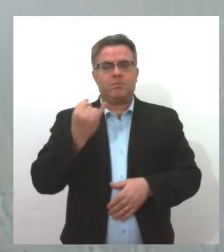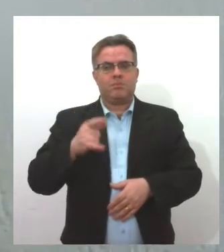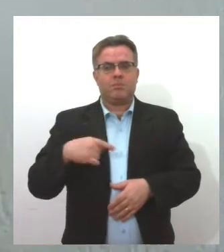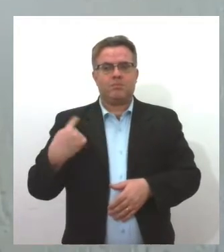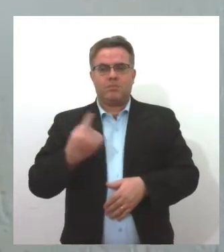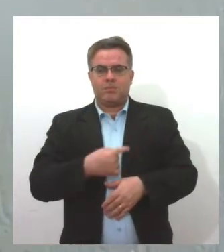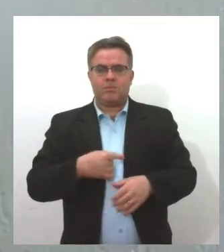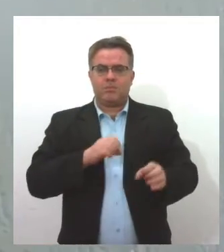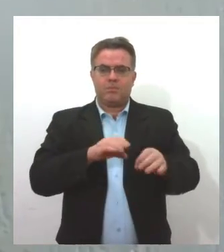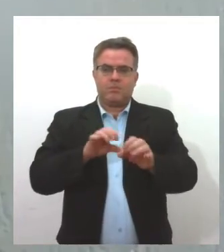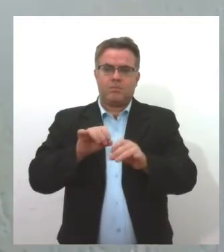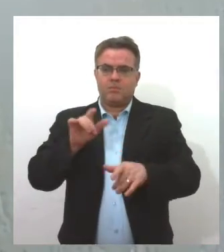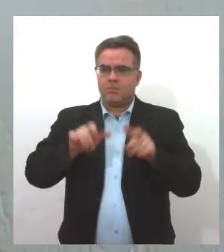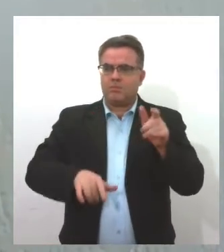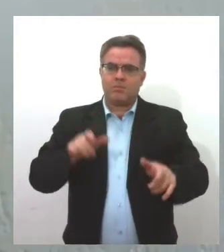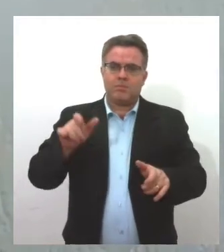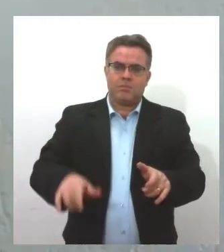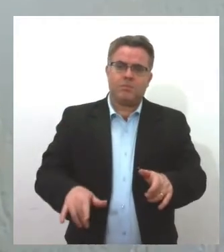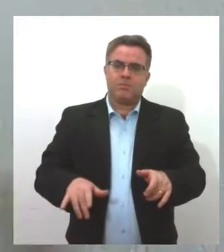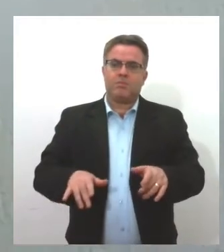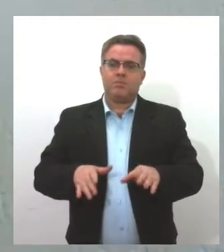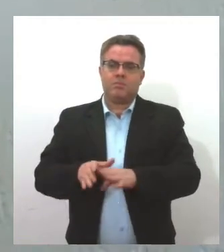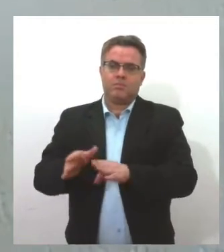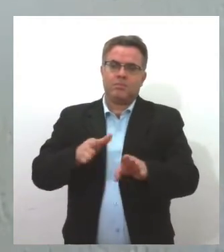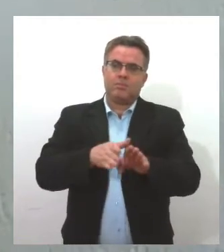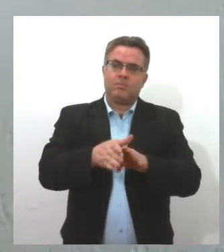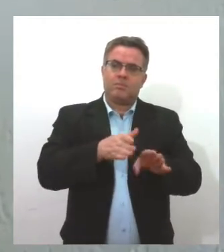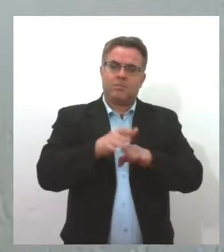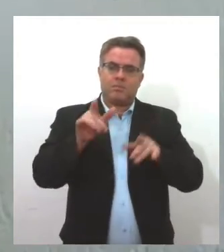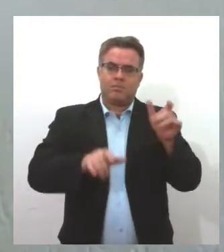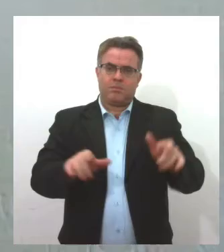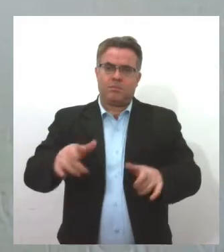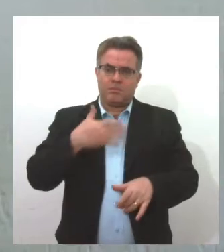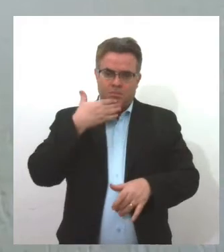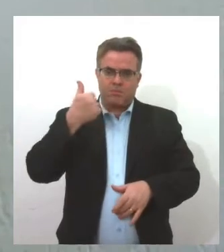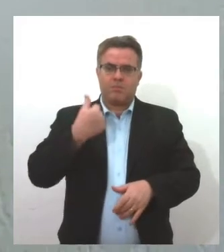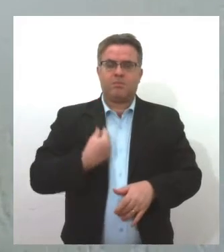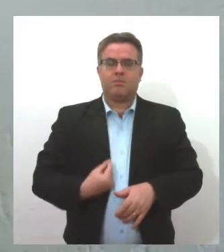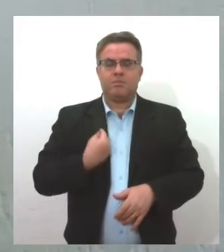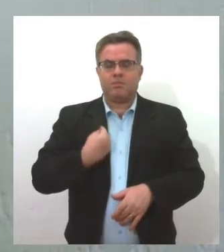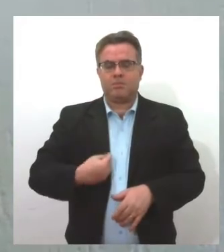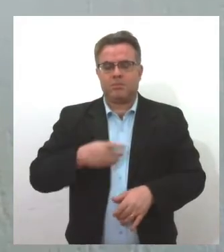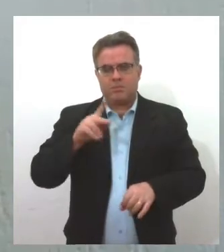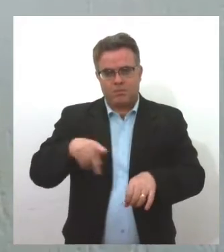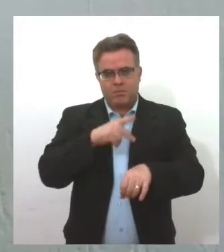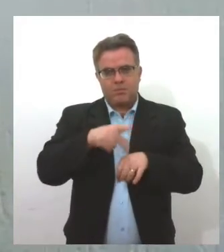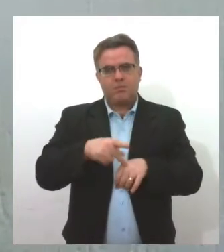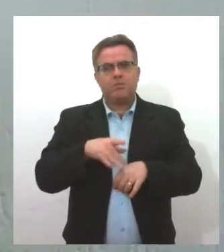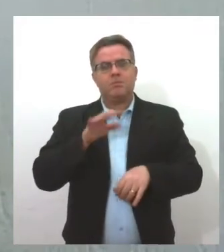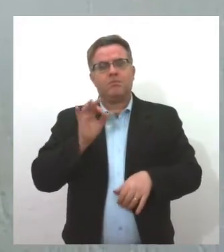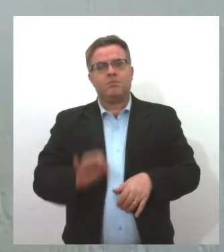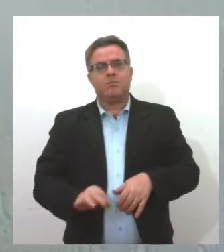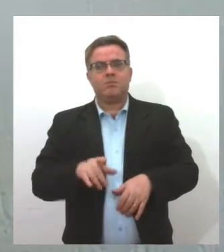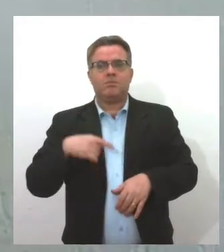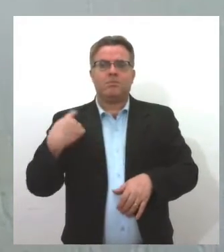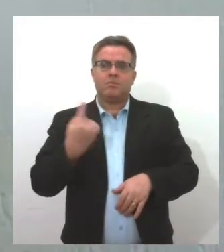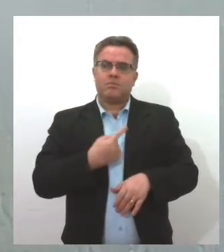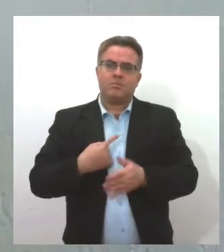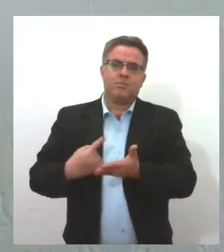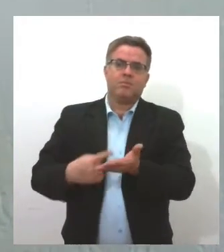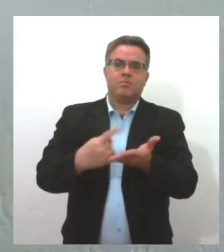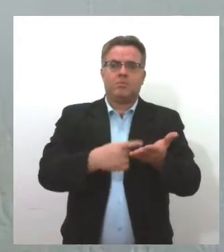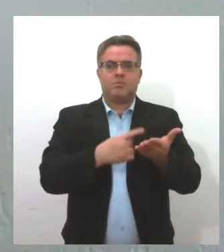educando o homem, sensibilizando o homem para uma vida melhor neste país. Ou seja, nós estamos construindo